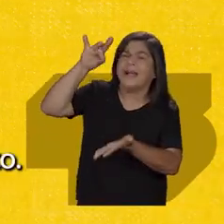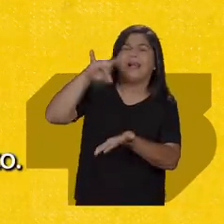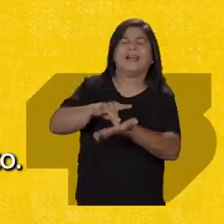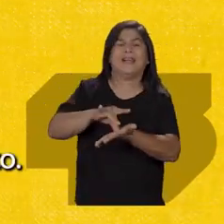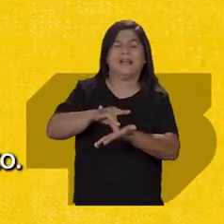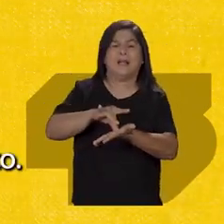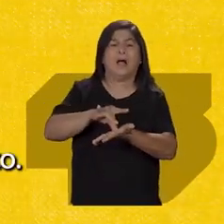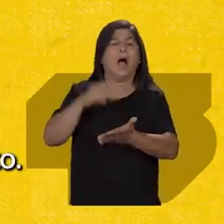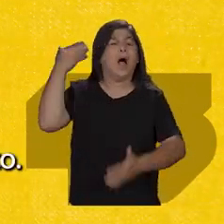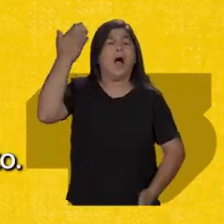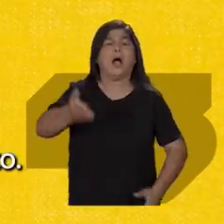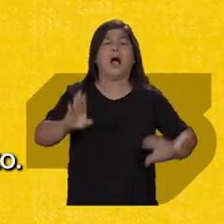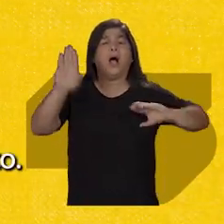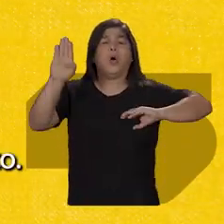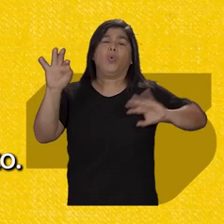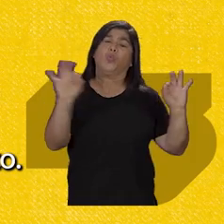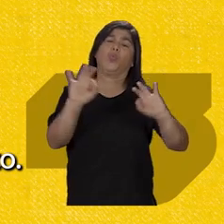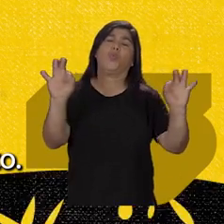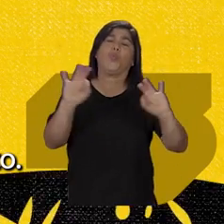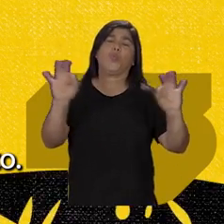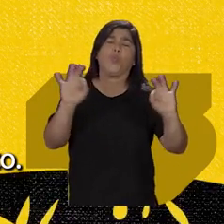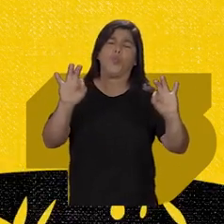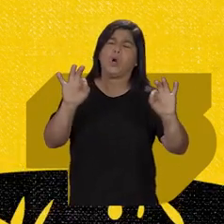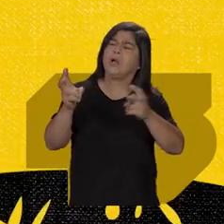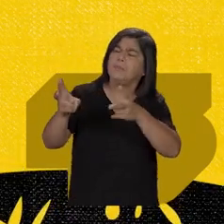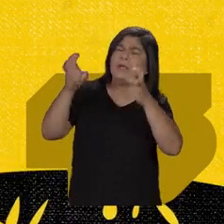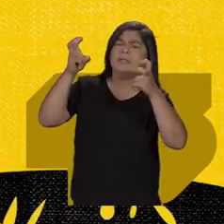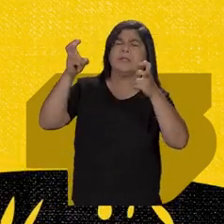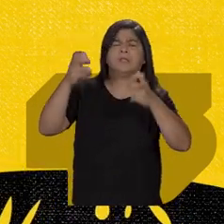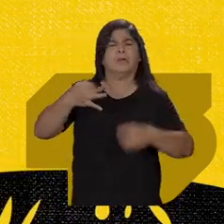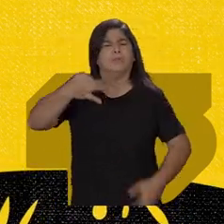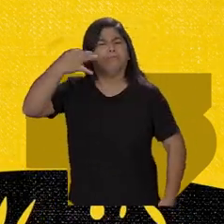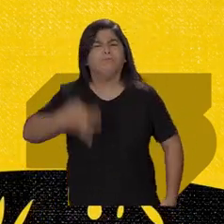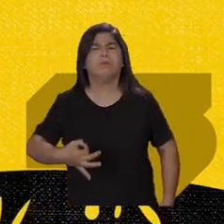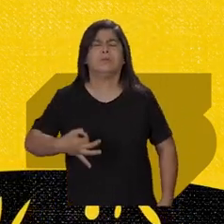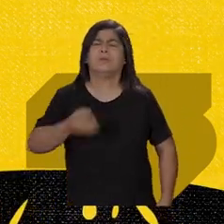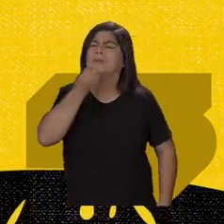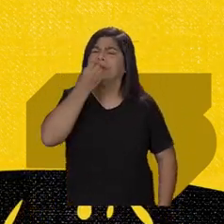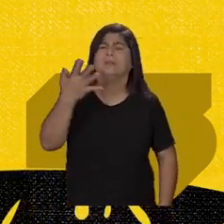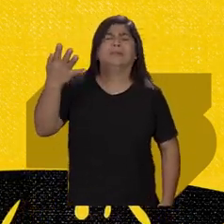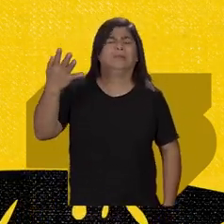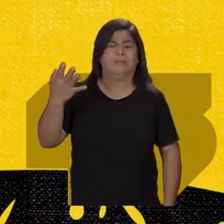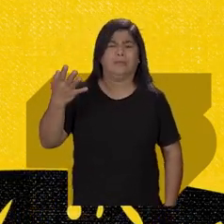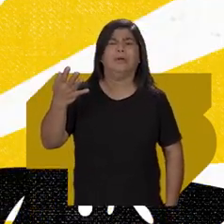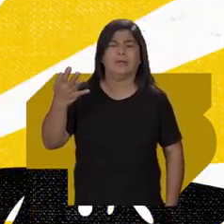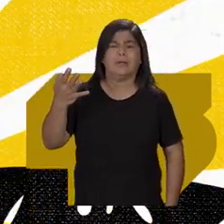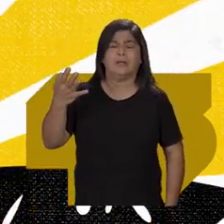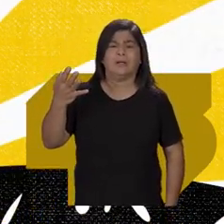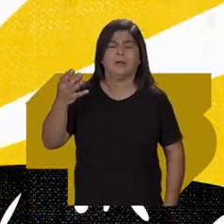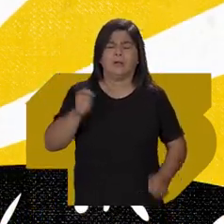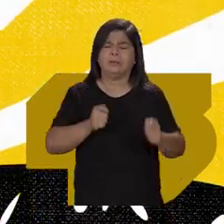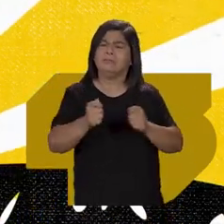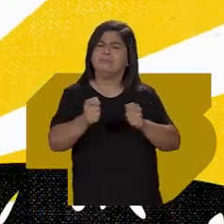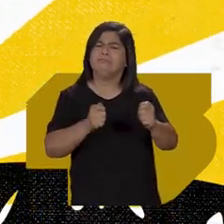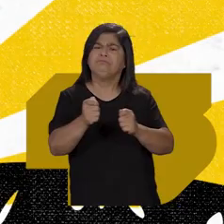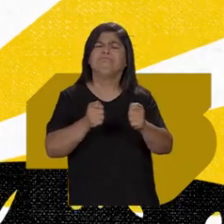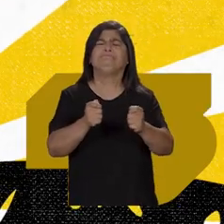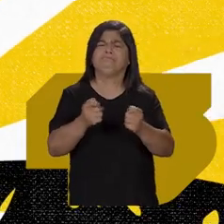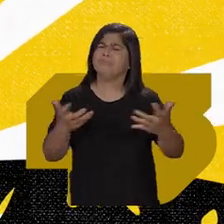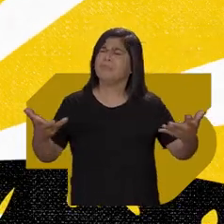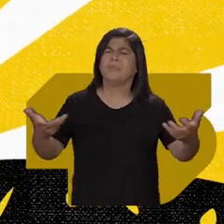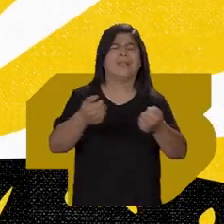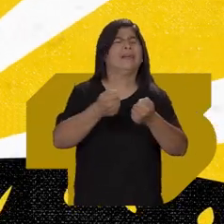sabe? Isso fazia tempo que eu não sentia de um candidato que é determinado e isso é muito bom. Ele tem tido um equilíbrio